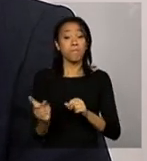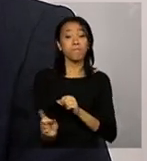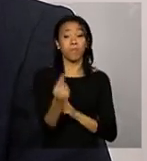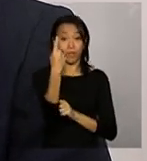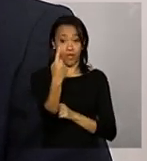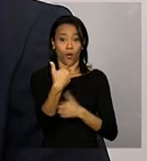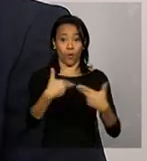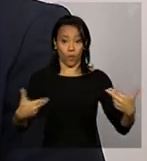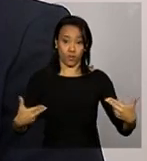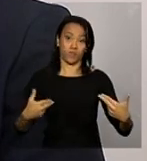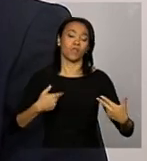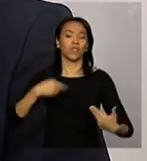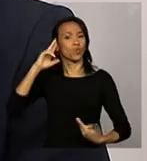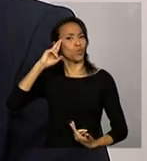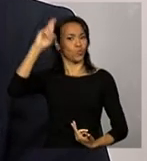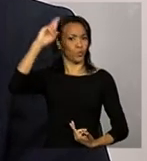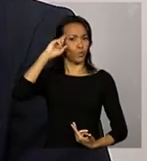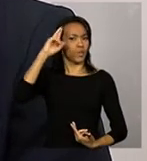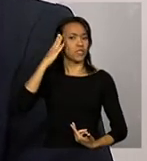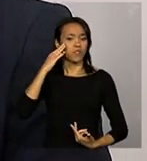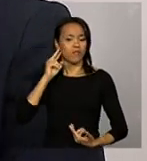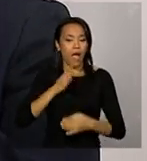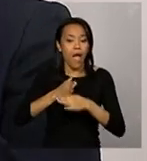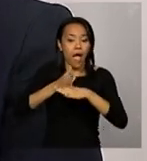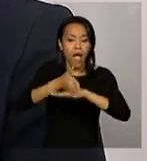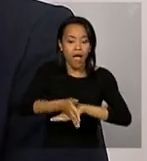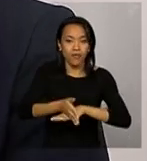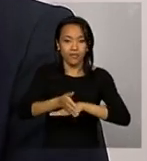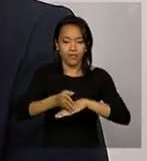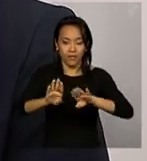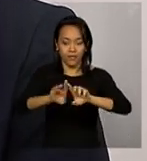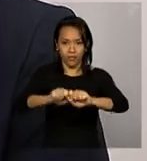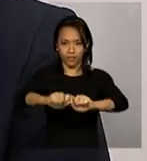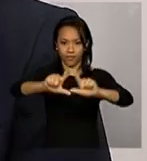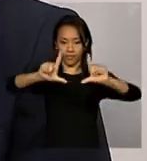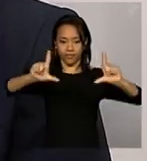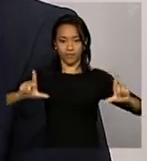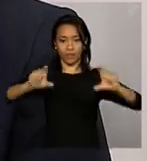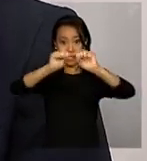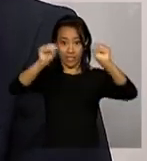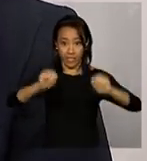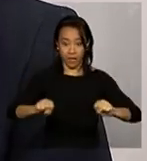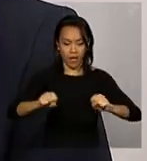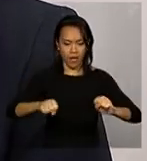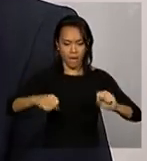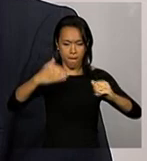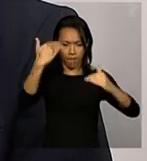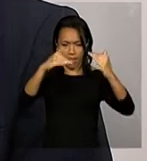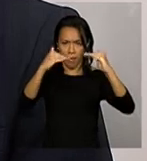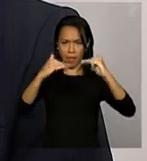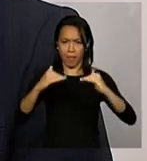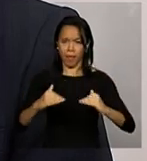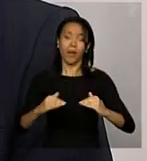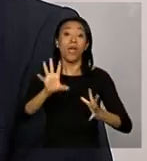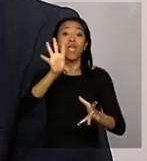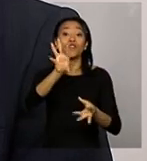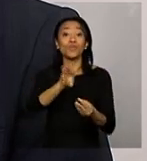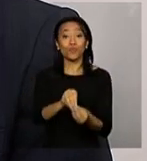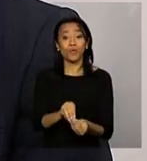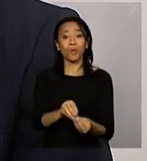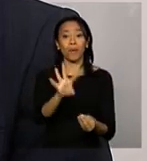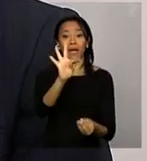vai ver ao abrir o sistema será uma tabela que resume todo o cálculo do